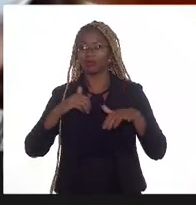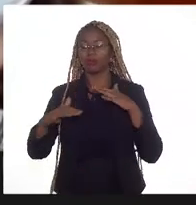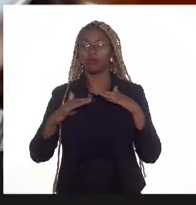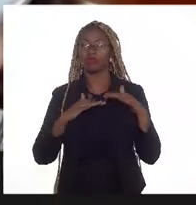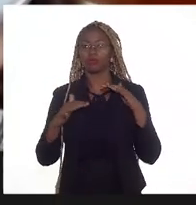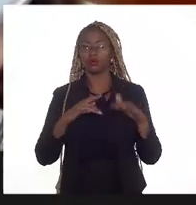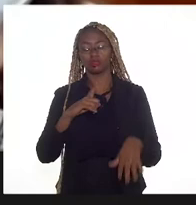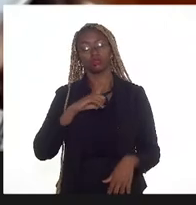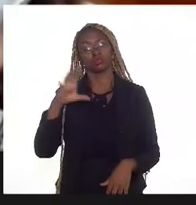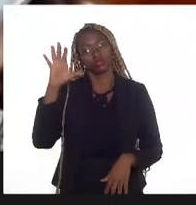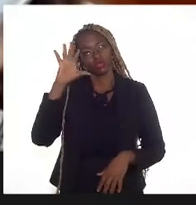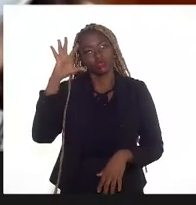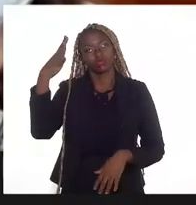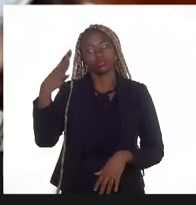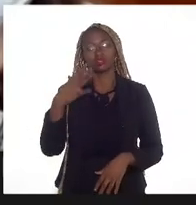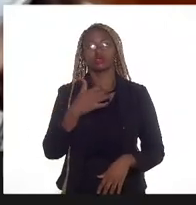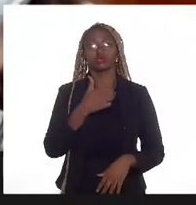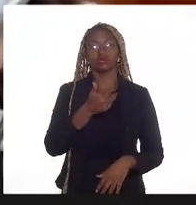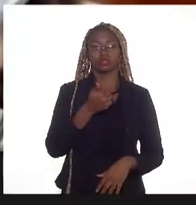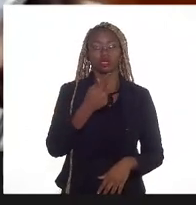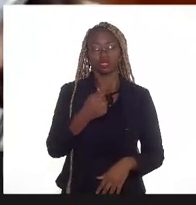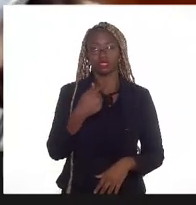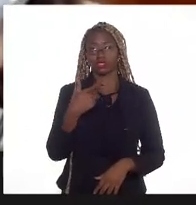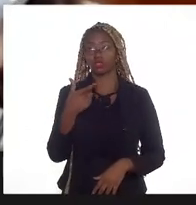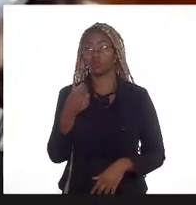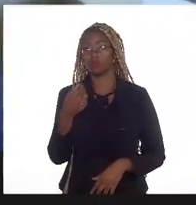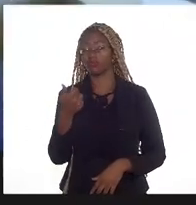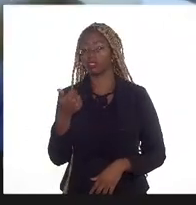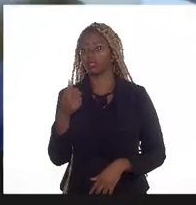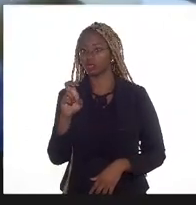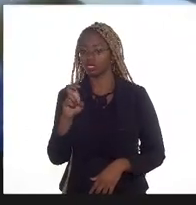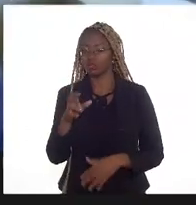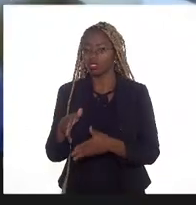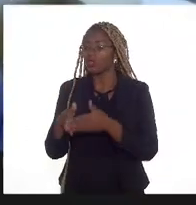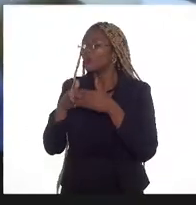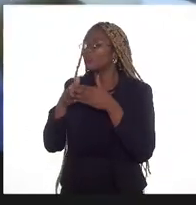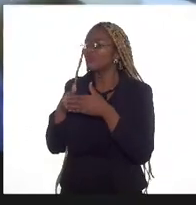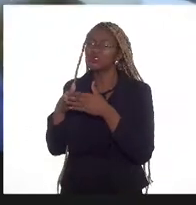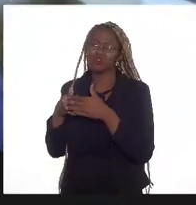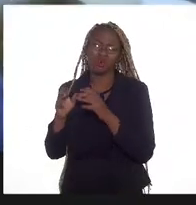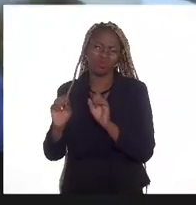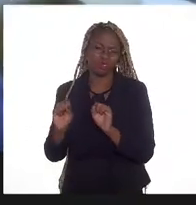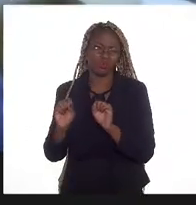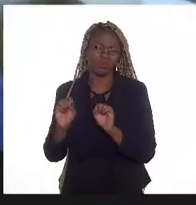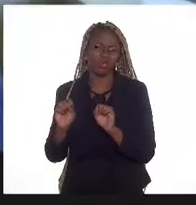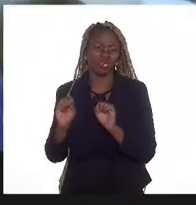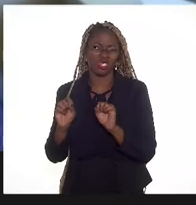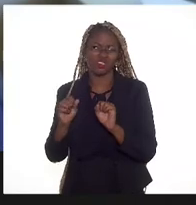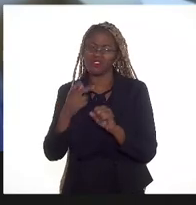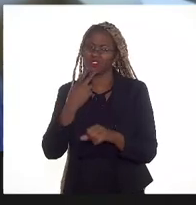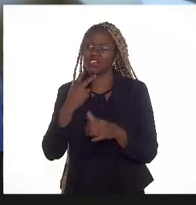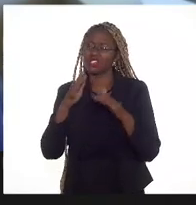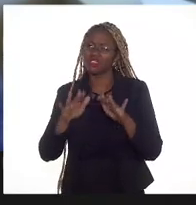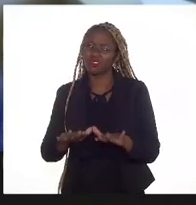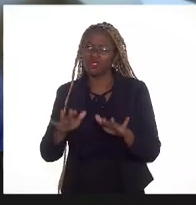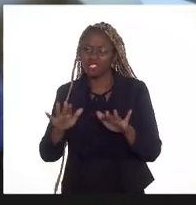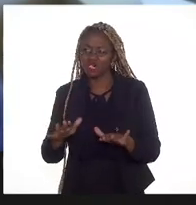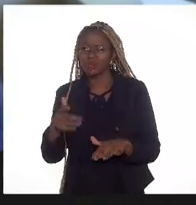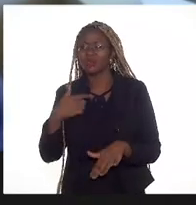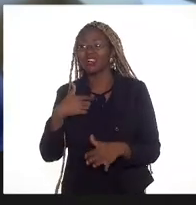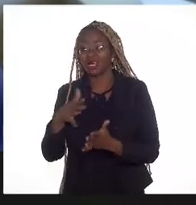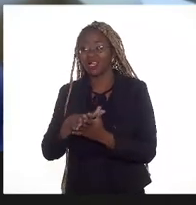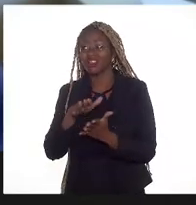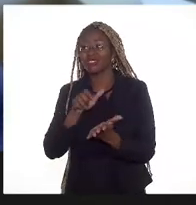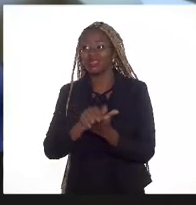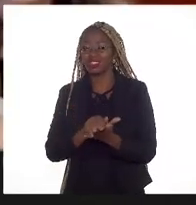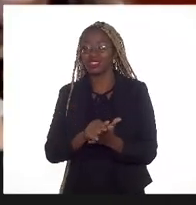tem resolução 17 de 2015. Por favor, a senhora pode dizer lentamente para que eu possa anotar?